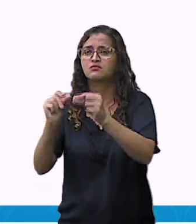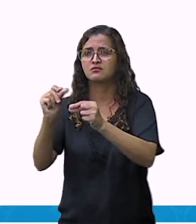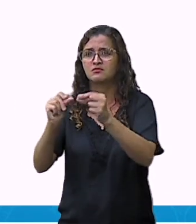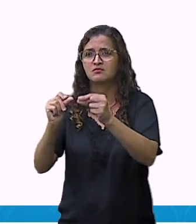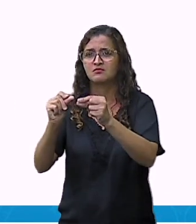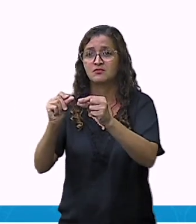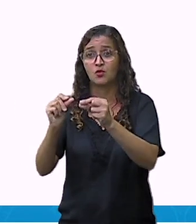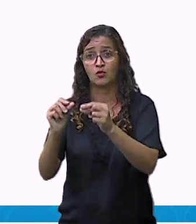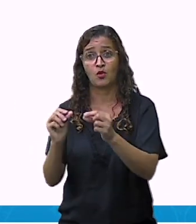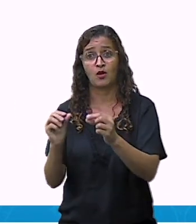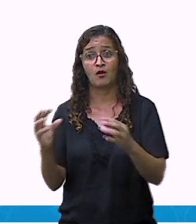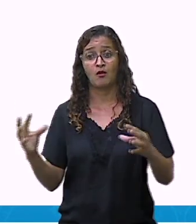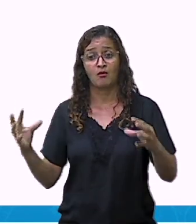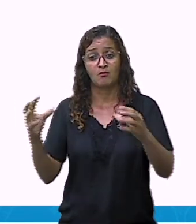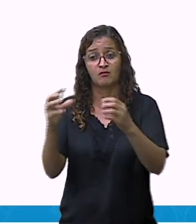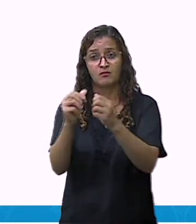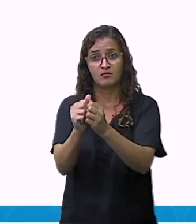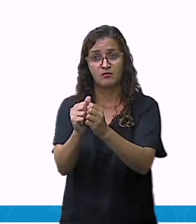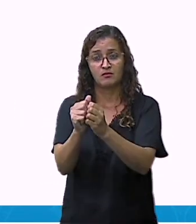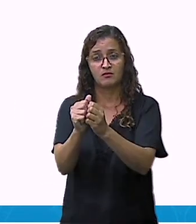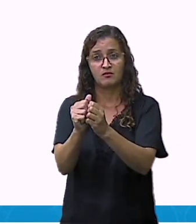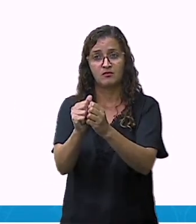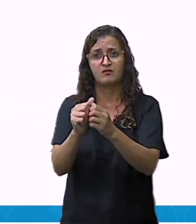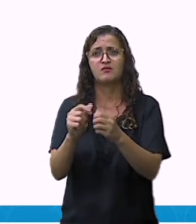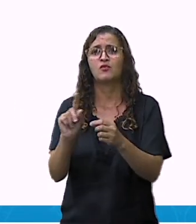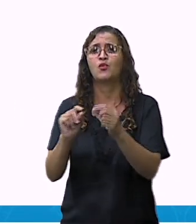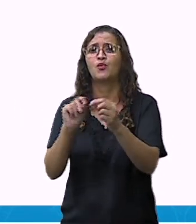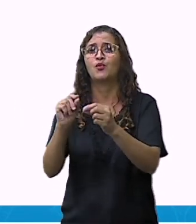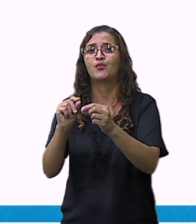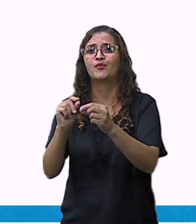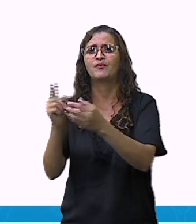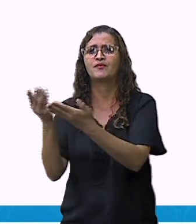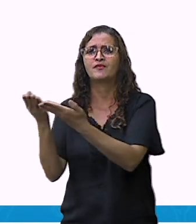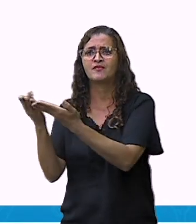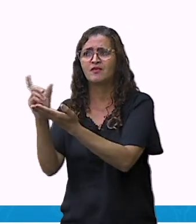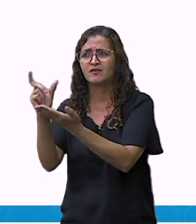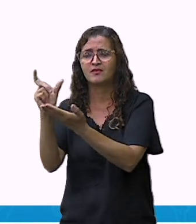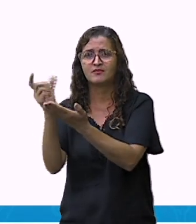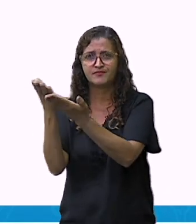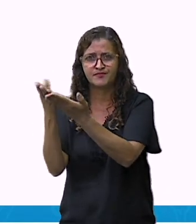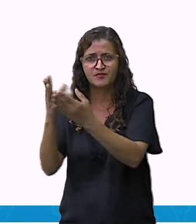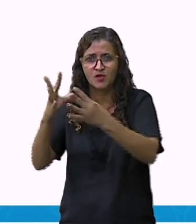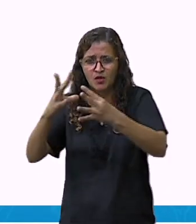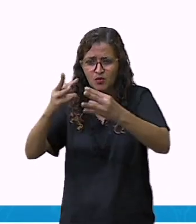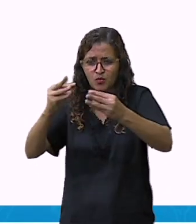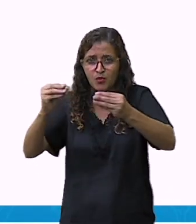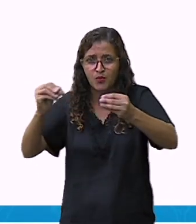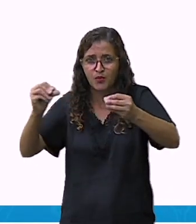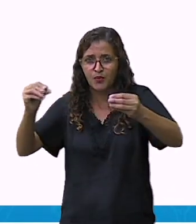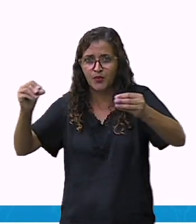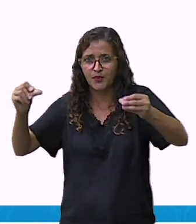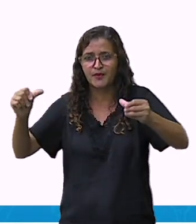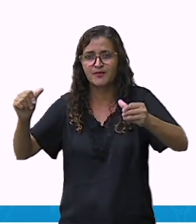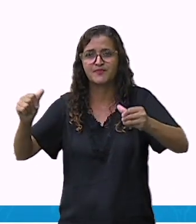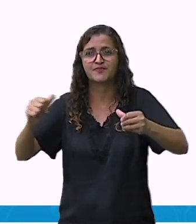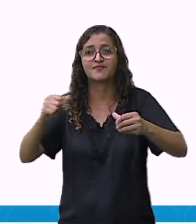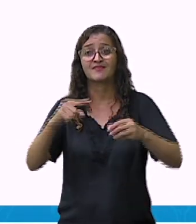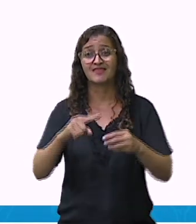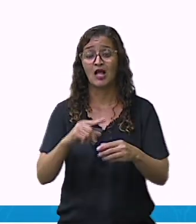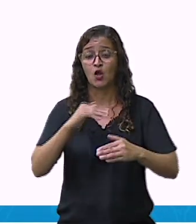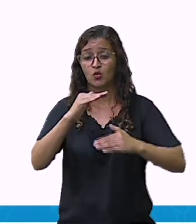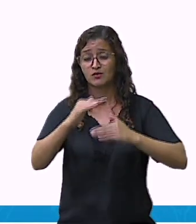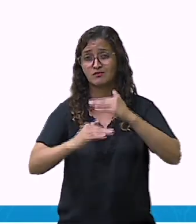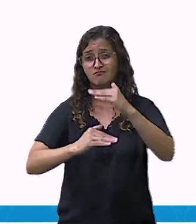juntar tudo. Agora, decompor é o contrário. Decomposição é o